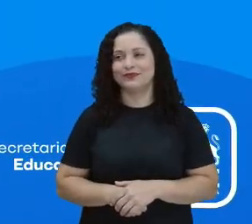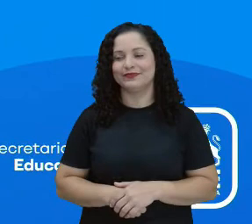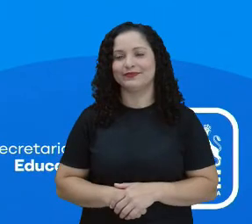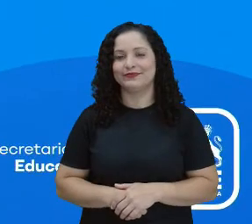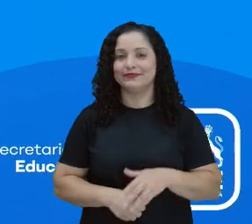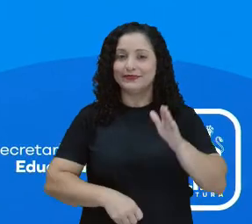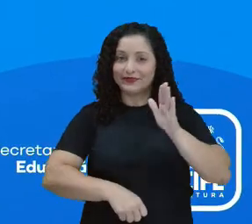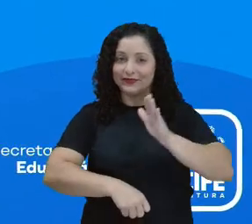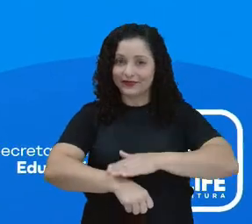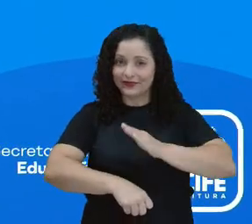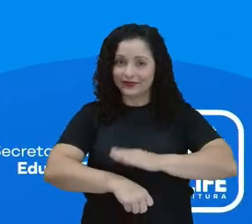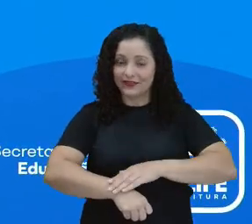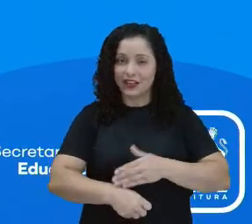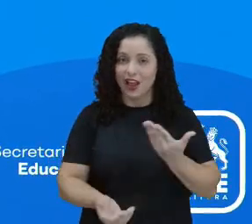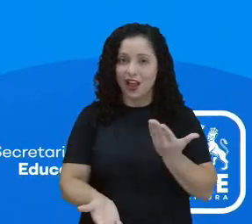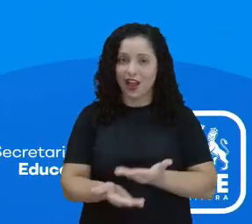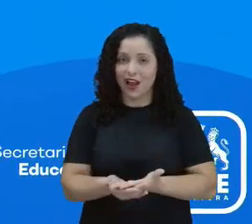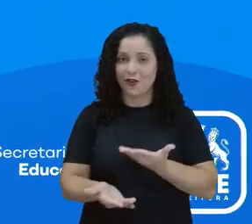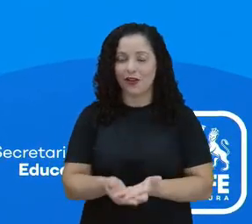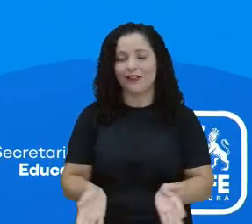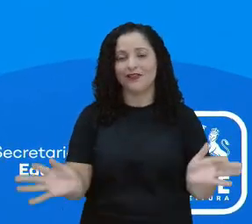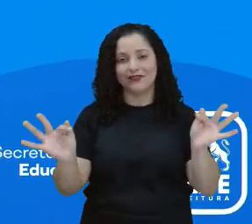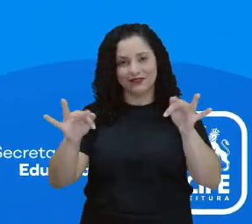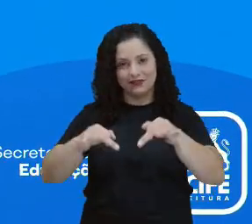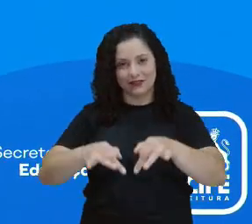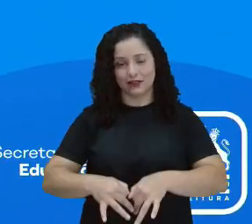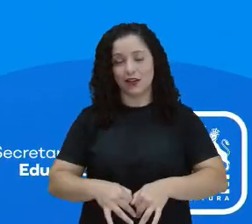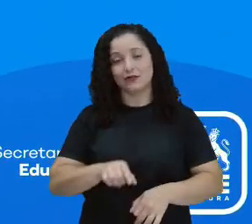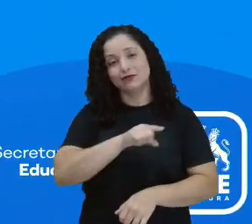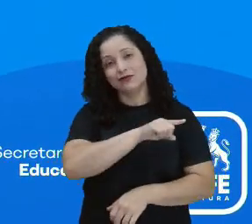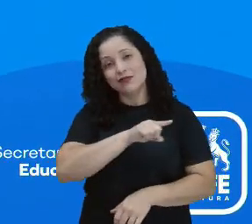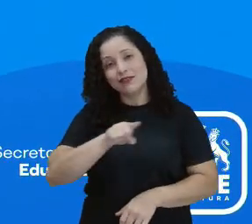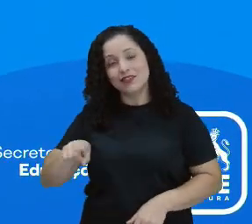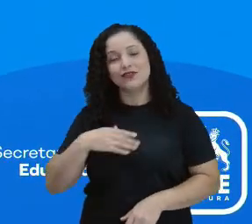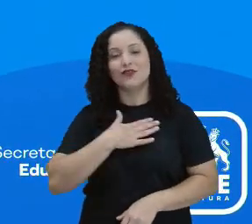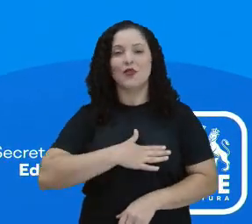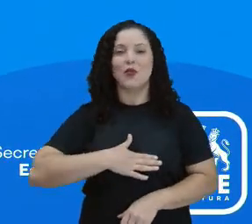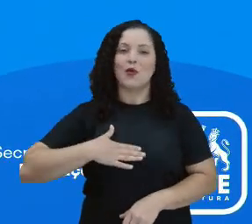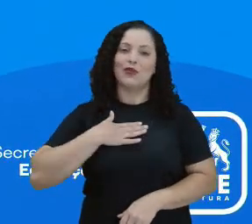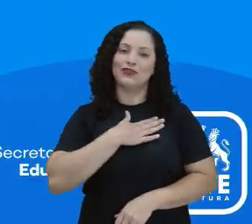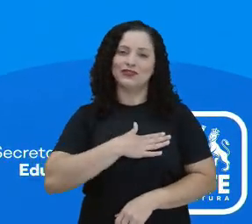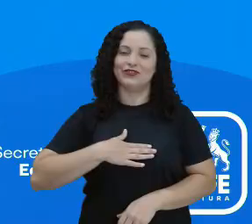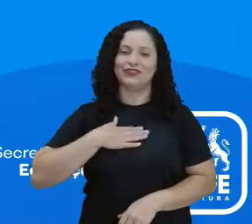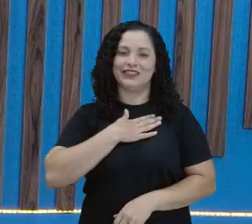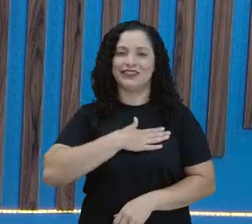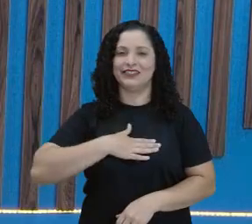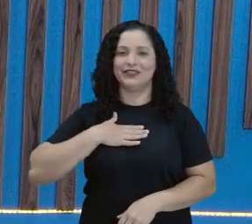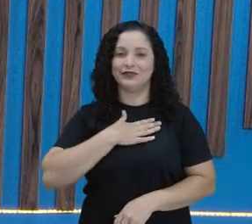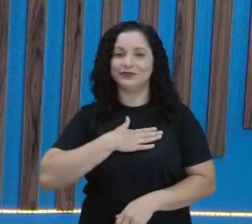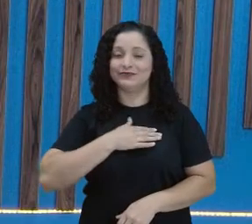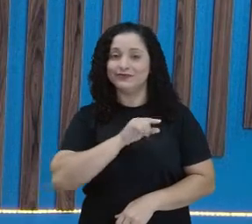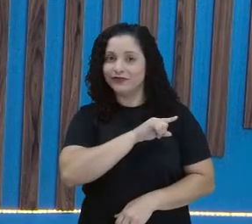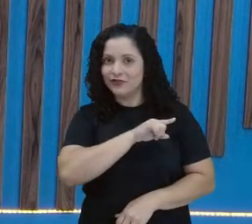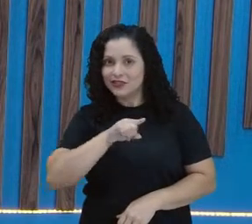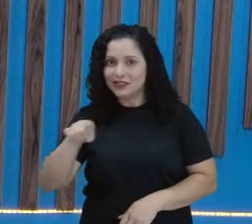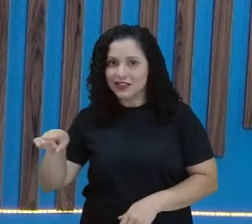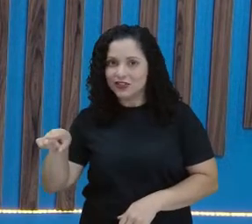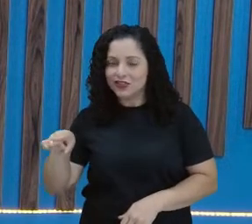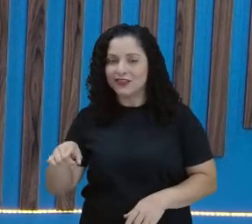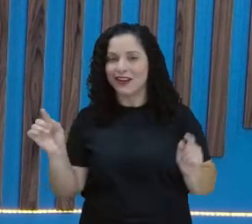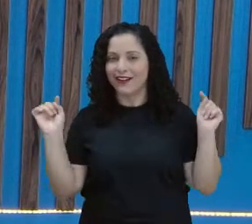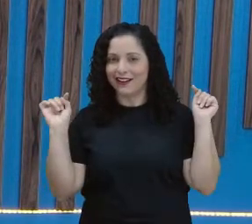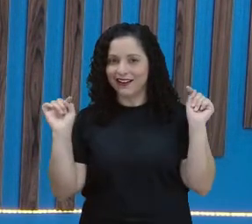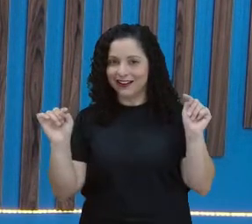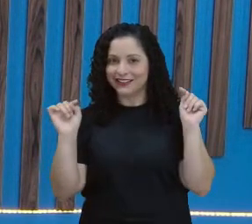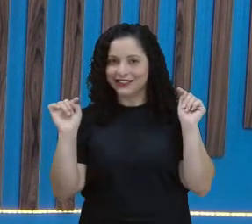Nossa aula vai ficando por aqui. Espero que vocês tenham gostado. E que vocês estejam